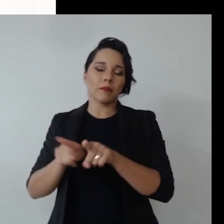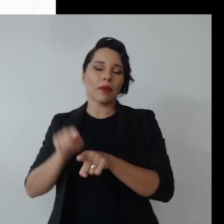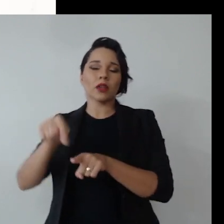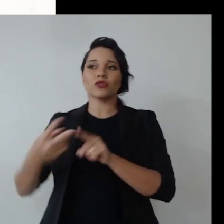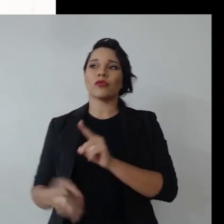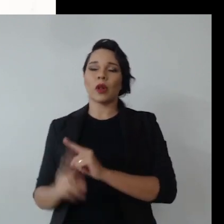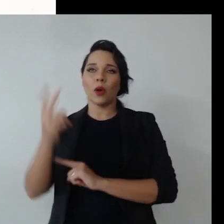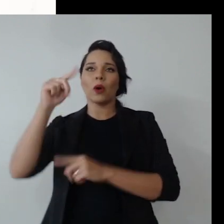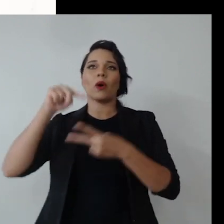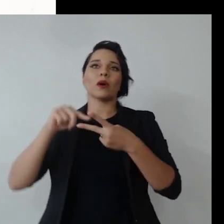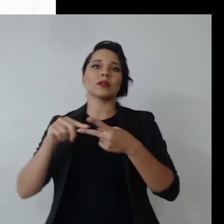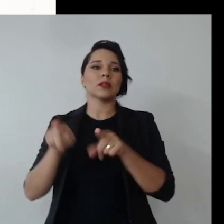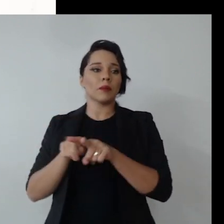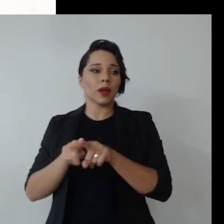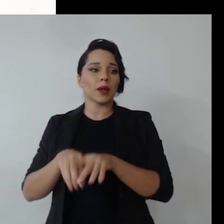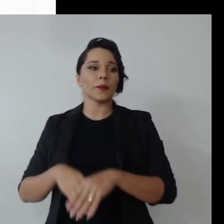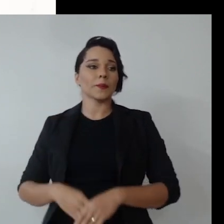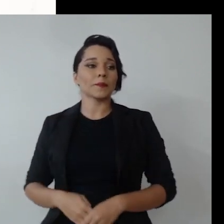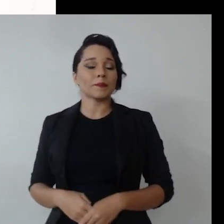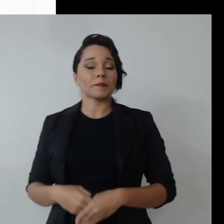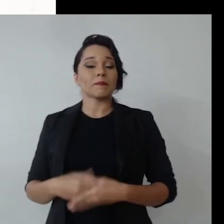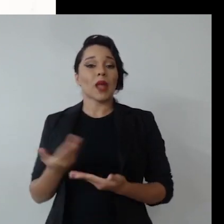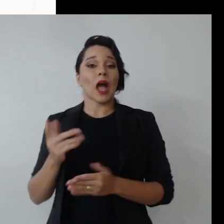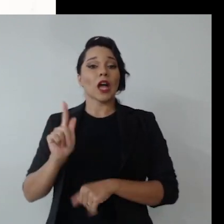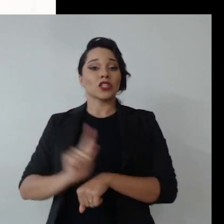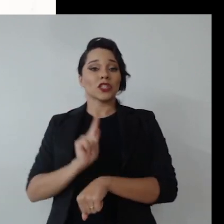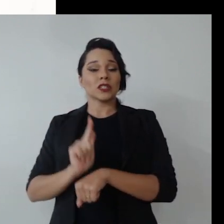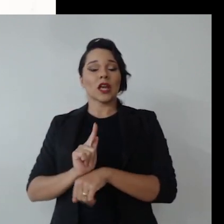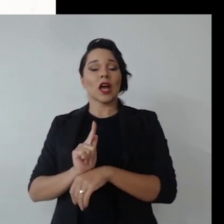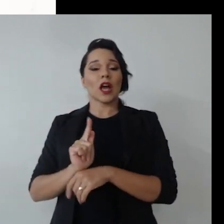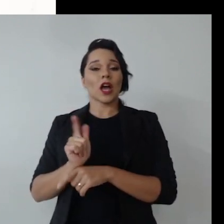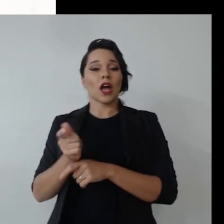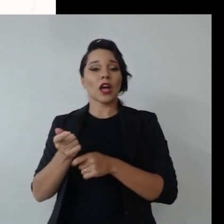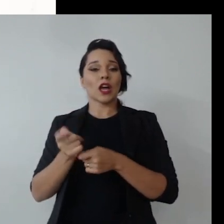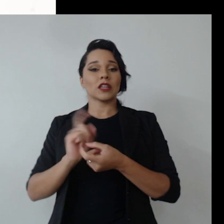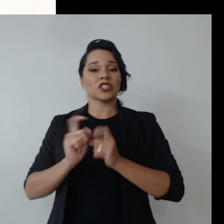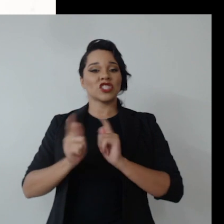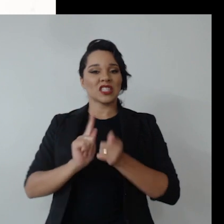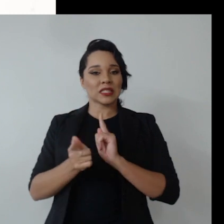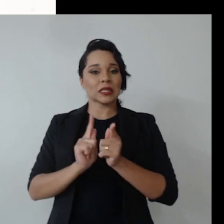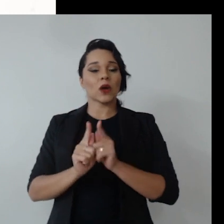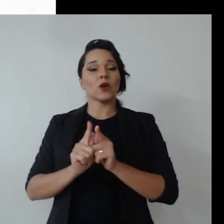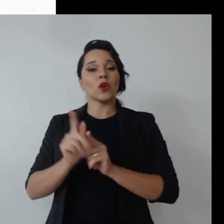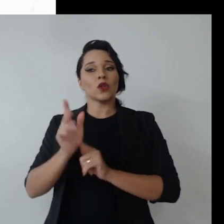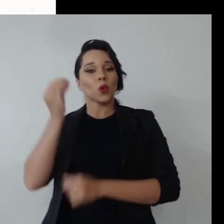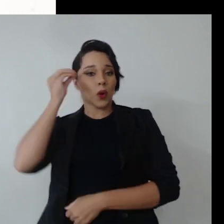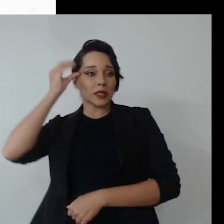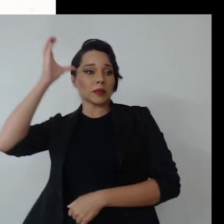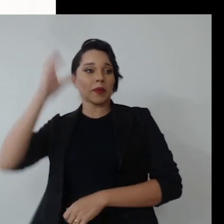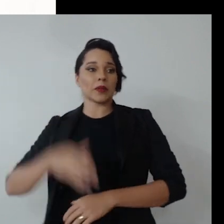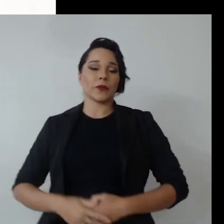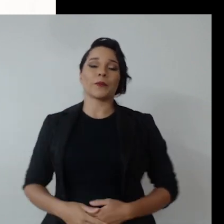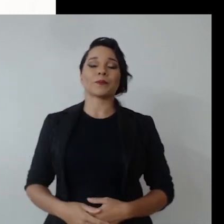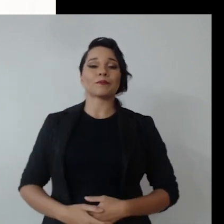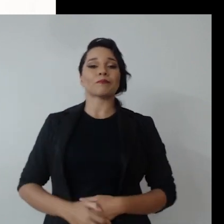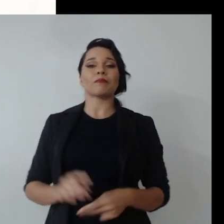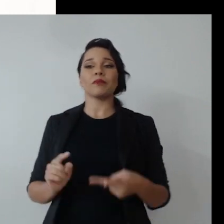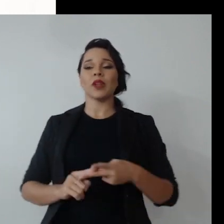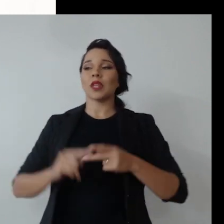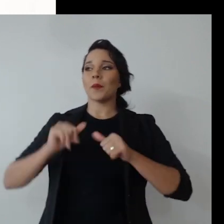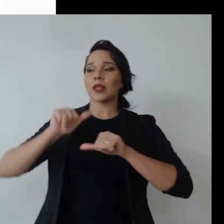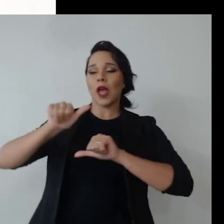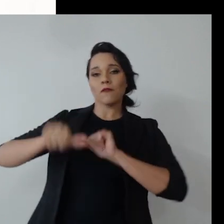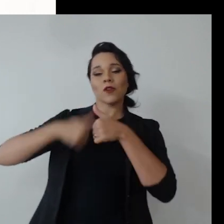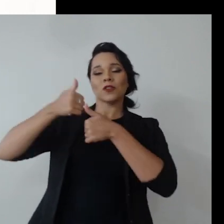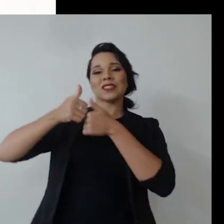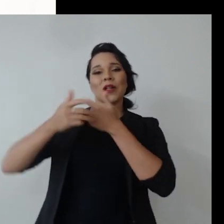questão, né? De valores também. Gestão do conhecimento, né? O que a gente está fazendo aqui, né? Capacitação. A questão da